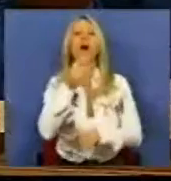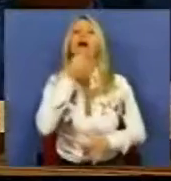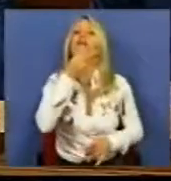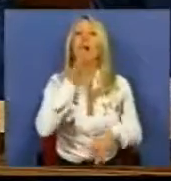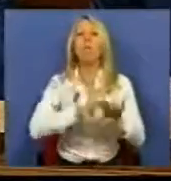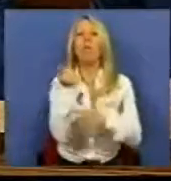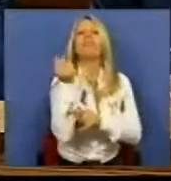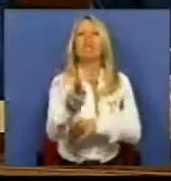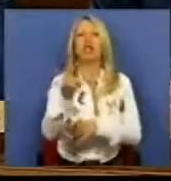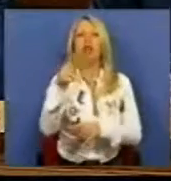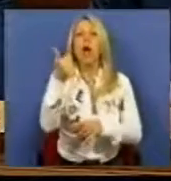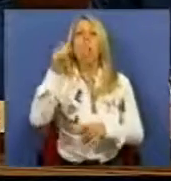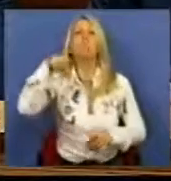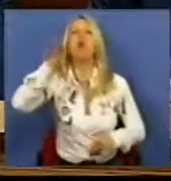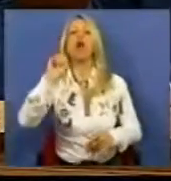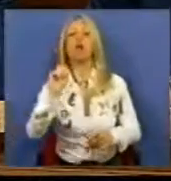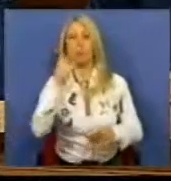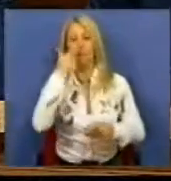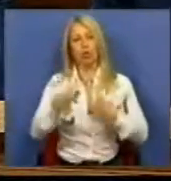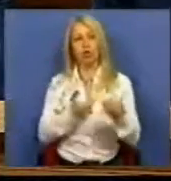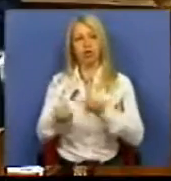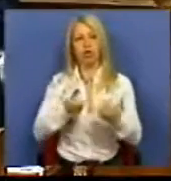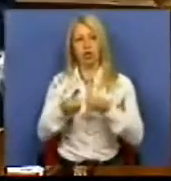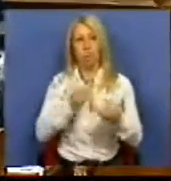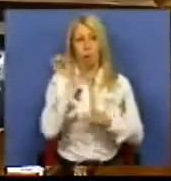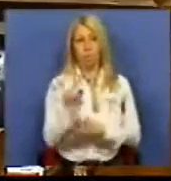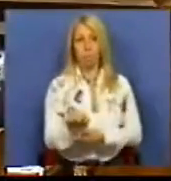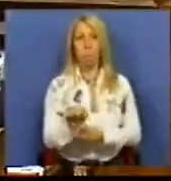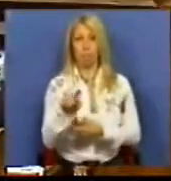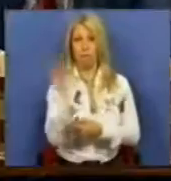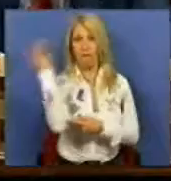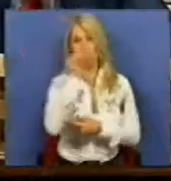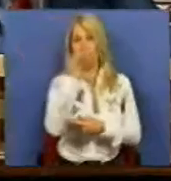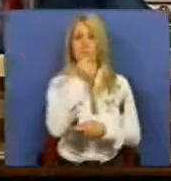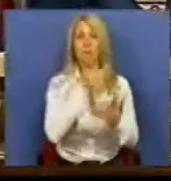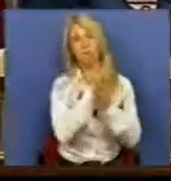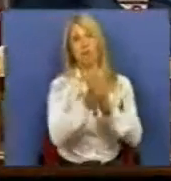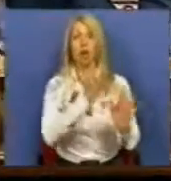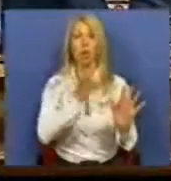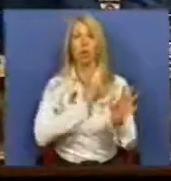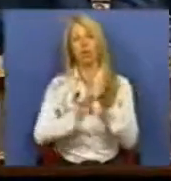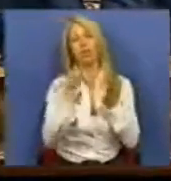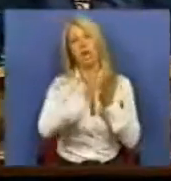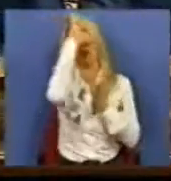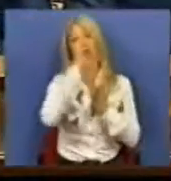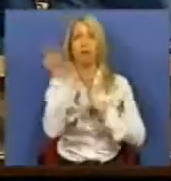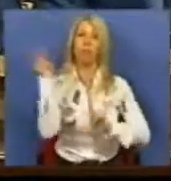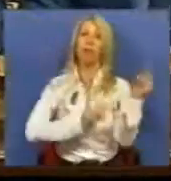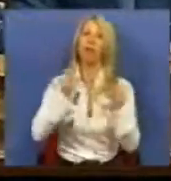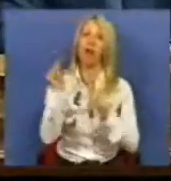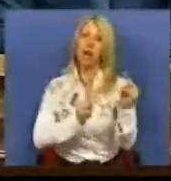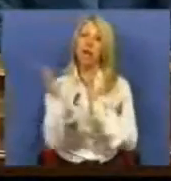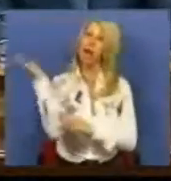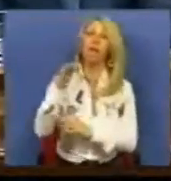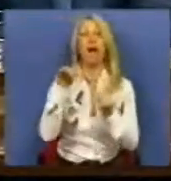dos gestores, essa falsa medida que o Sr. Secretário de Estado das Finanças veio